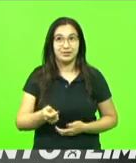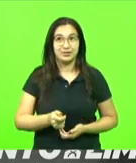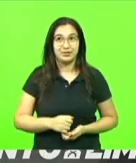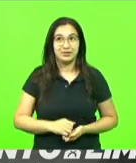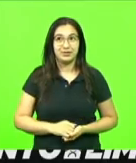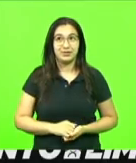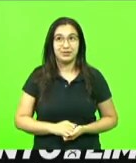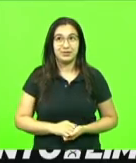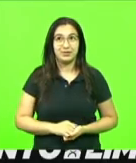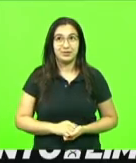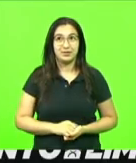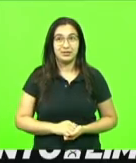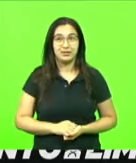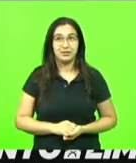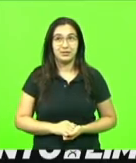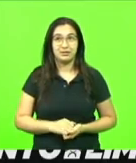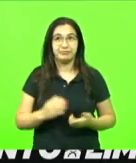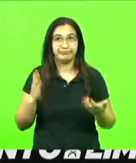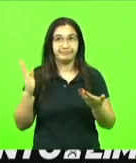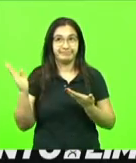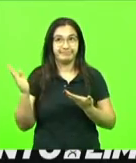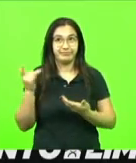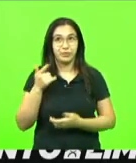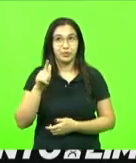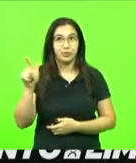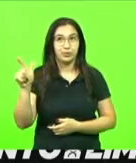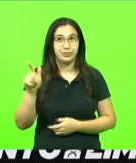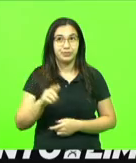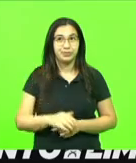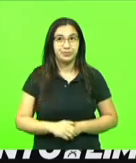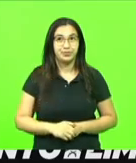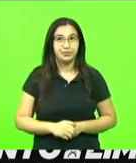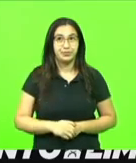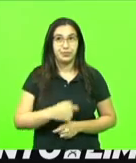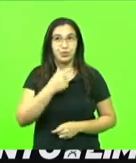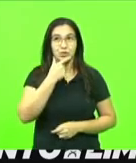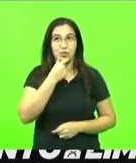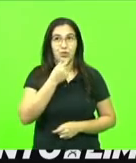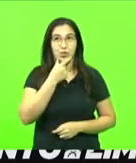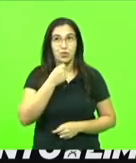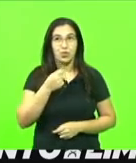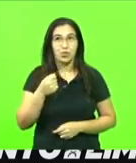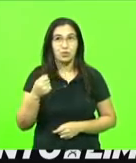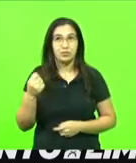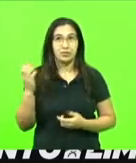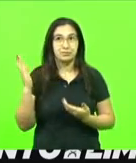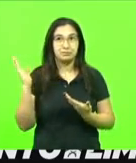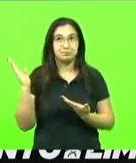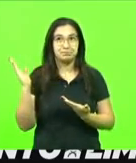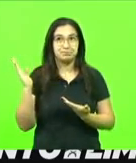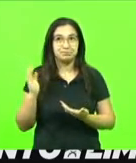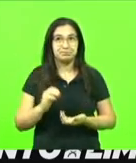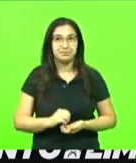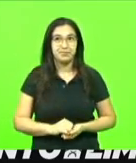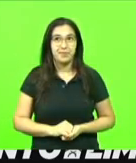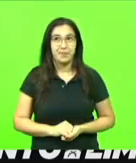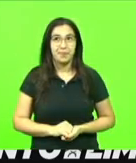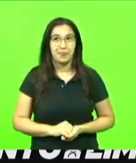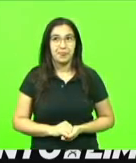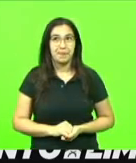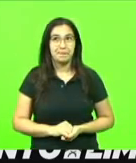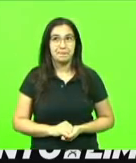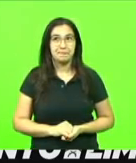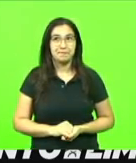vai saber o que assustou ele ali. Ali tem mais um sujeito carregando um portão na via pública, foi embora,